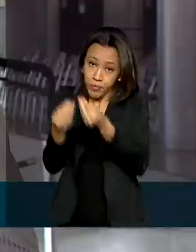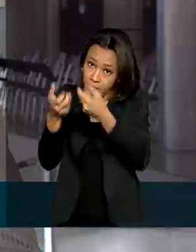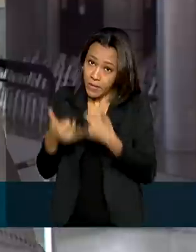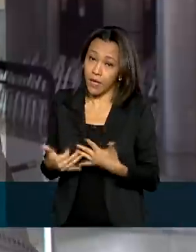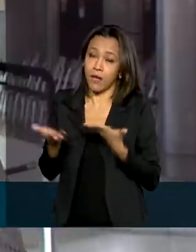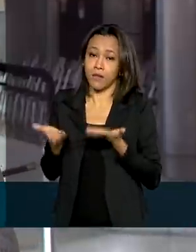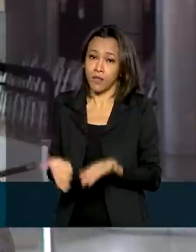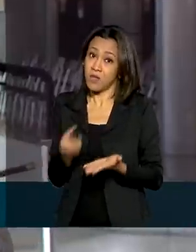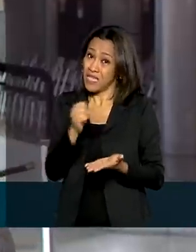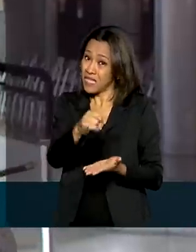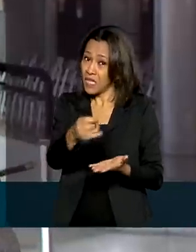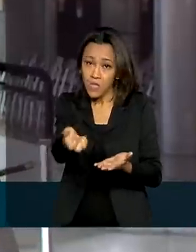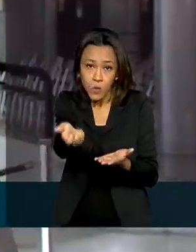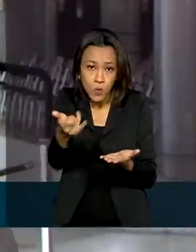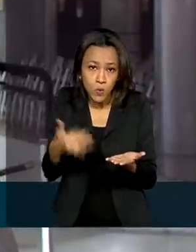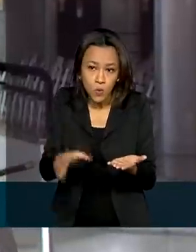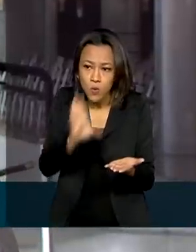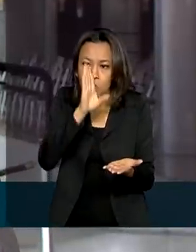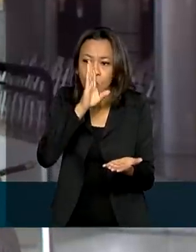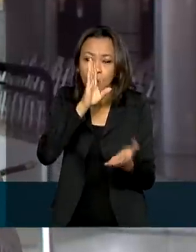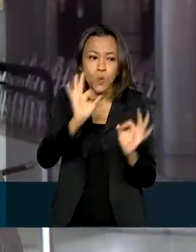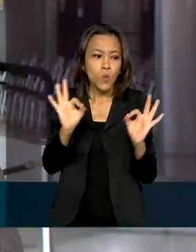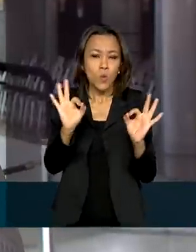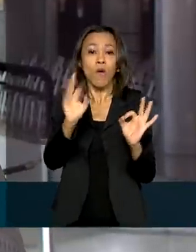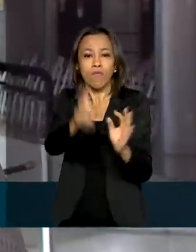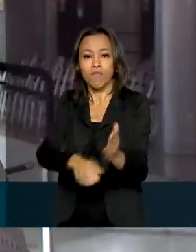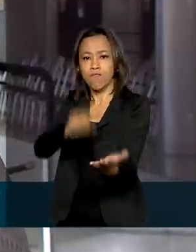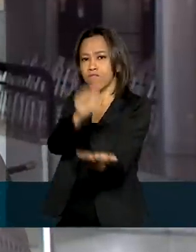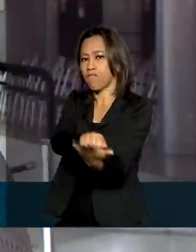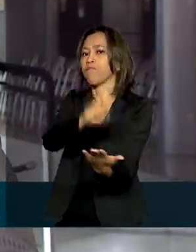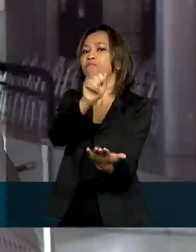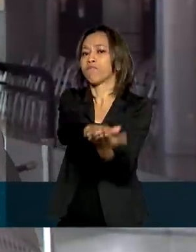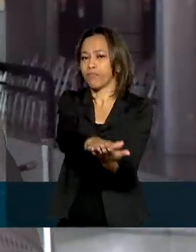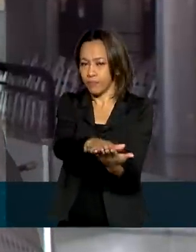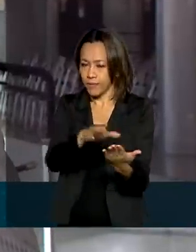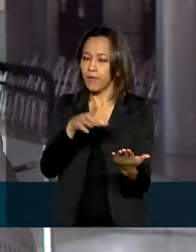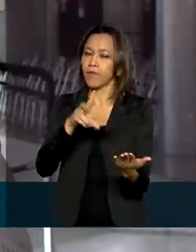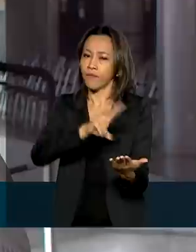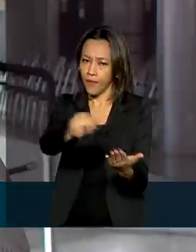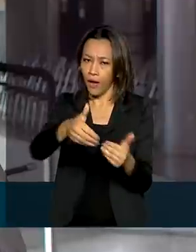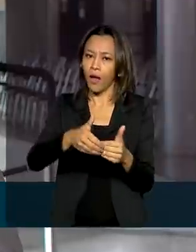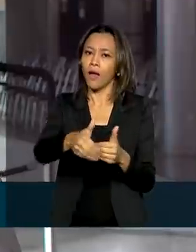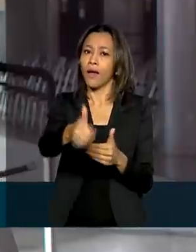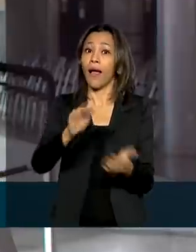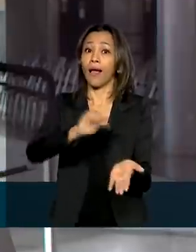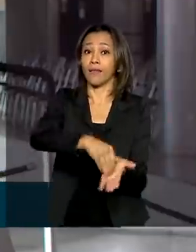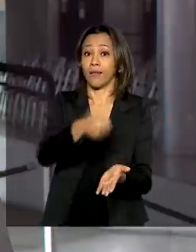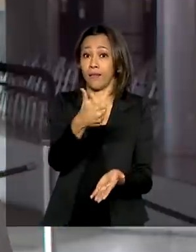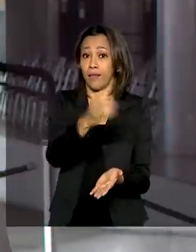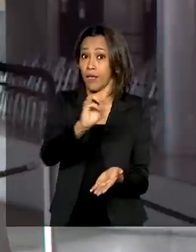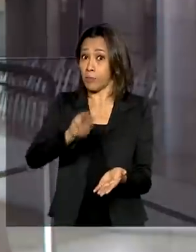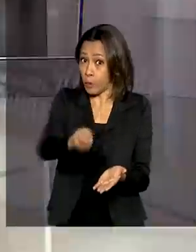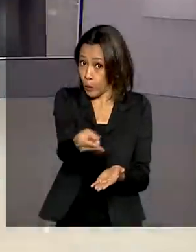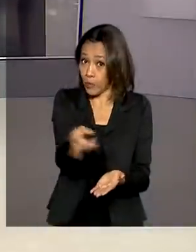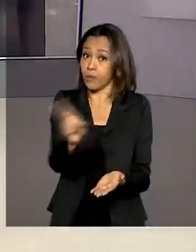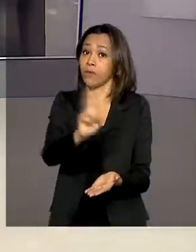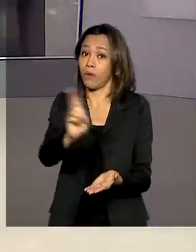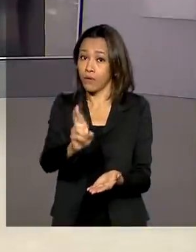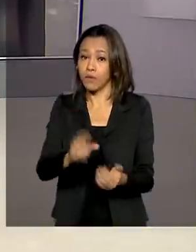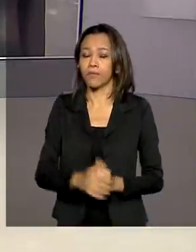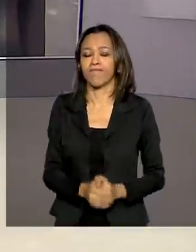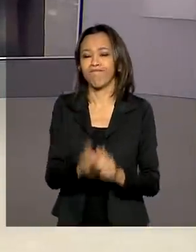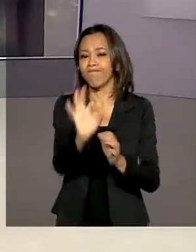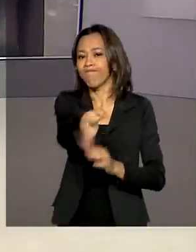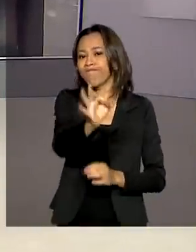sofrer sanções, inclusive multas no valor de até 10 milhões de reais. Renato, com você. Tá certo, Glauco.